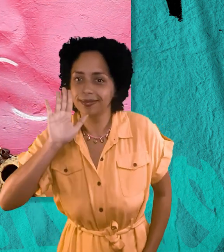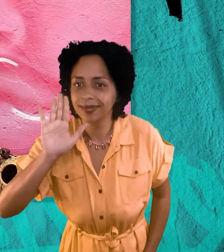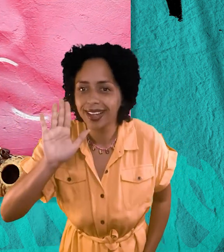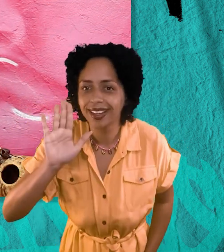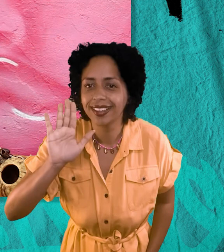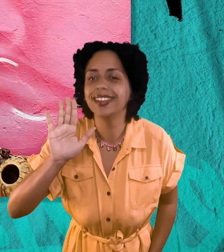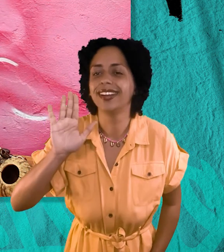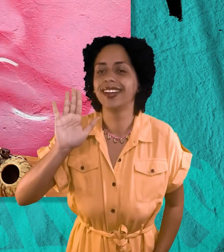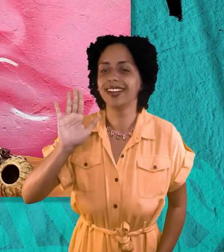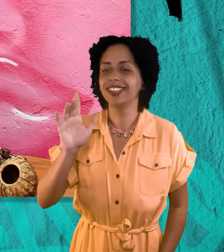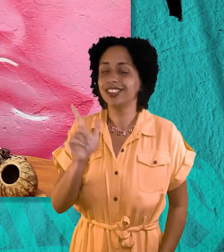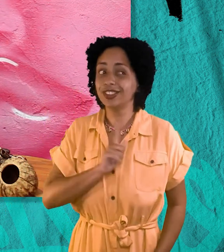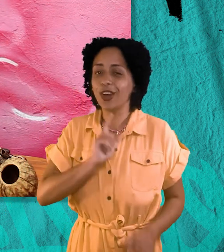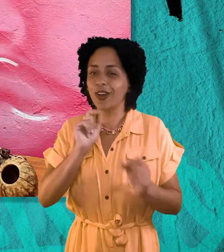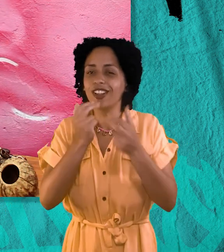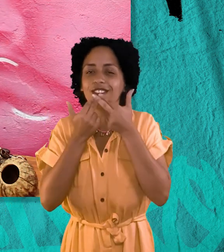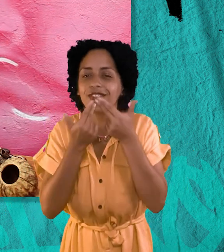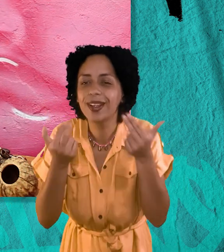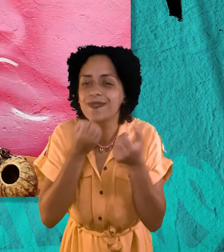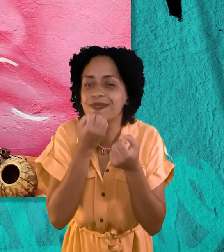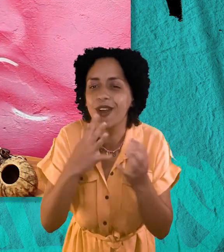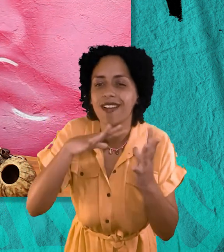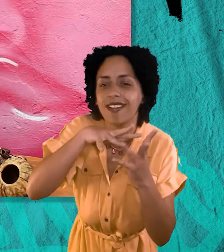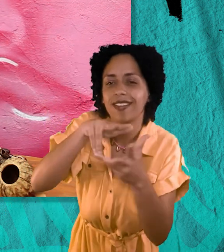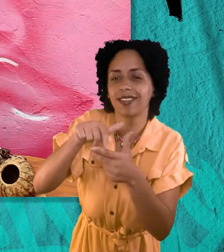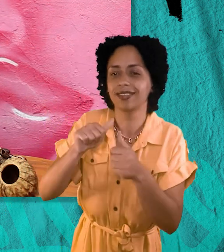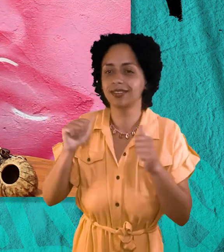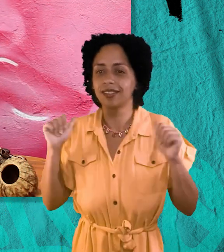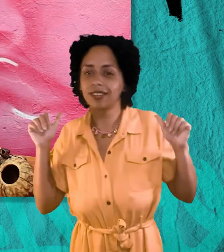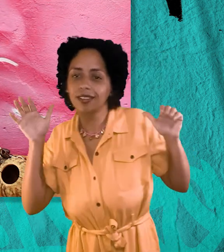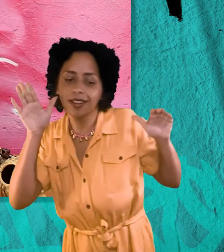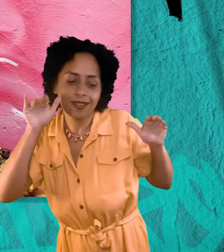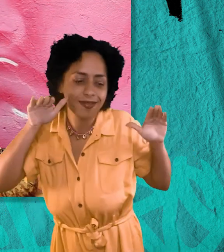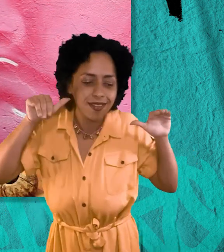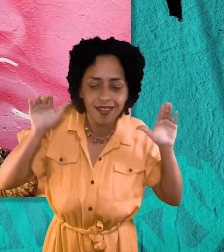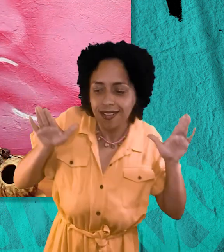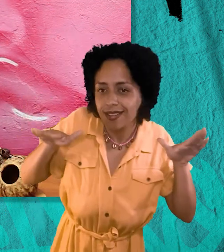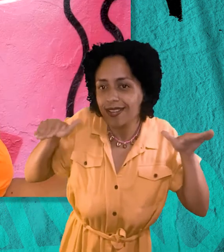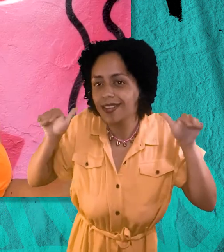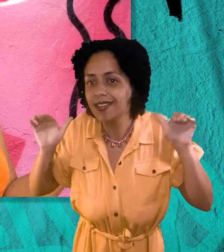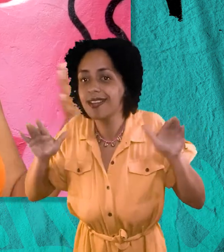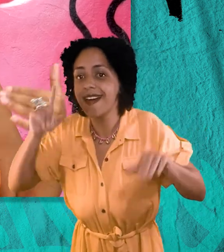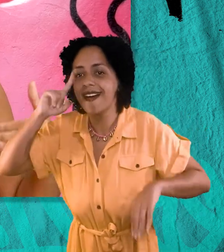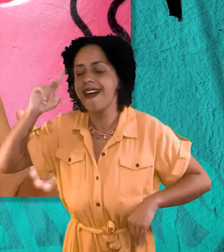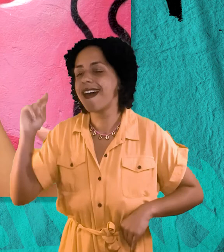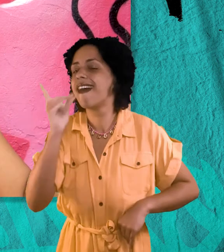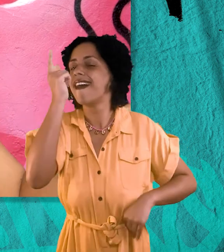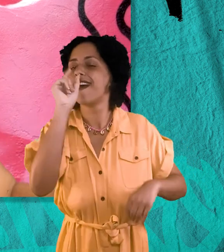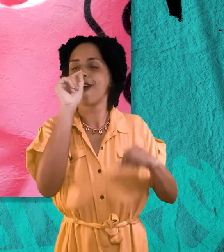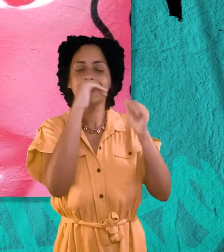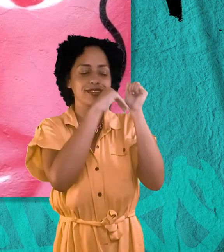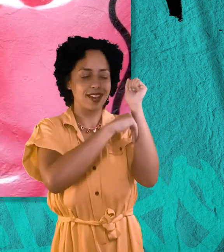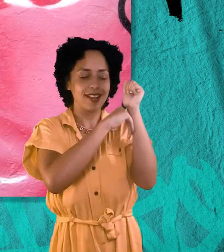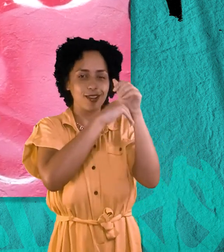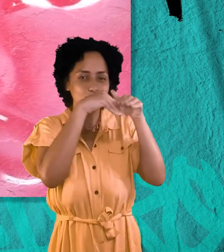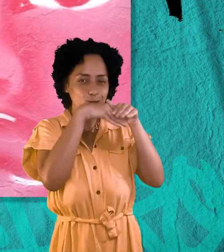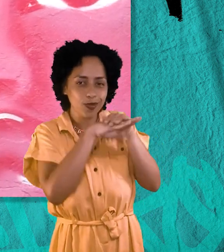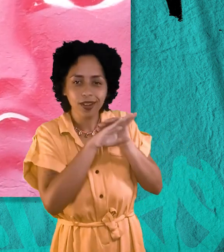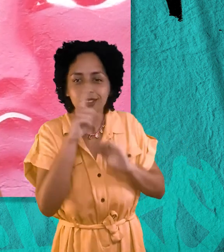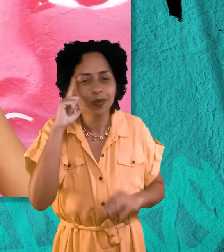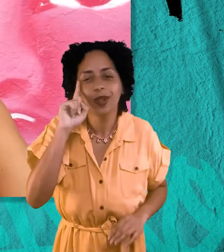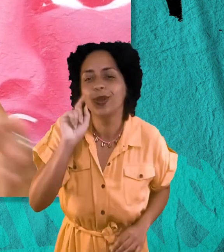Mas, coisas boas acontecem no mundo. E os anjos guardam pra si certos segredos que estão muito além do nosso